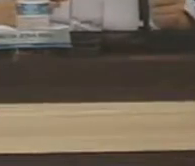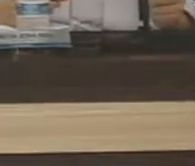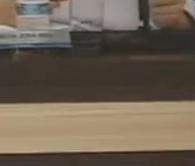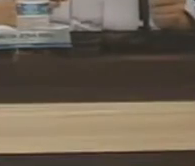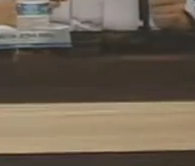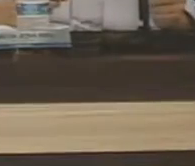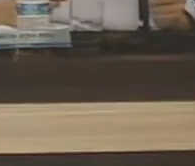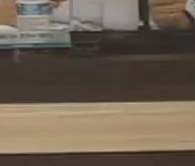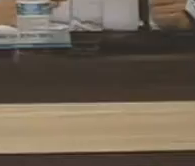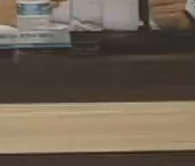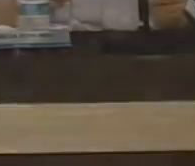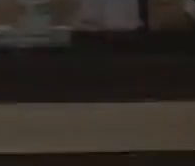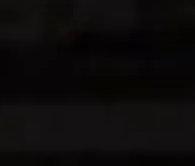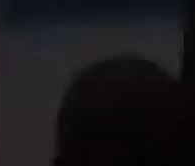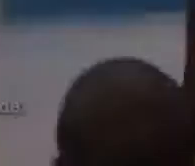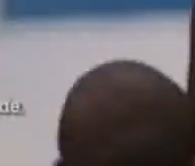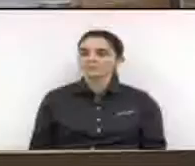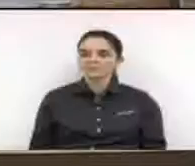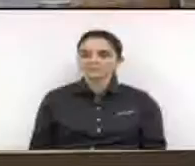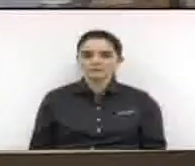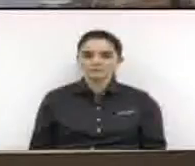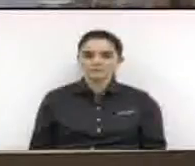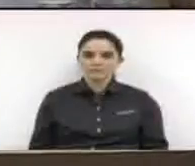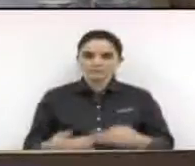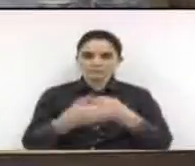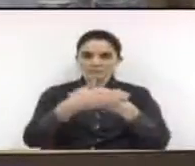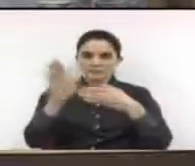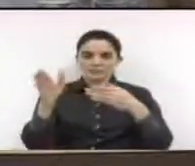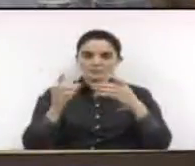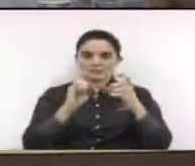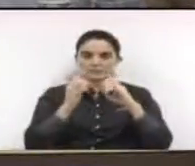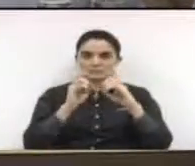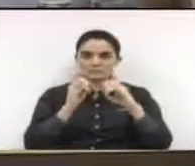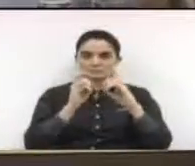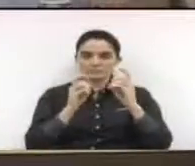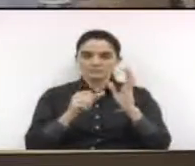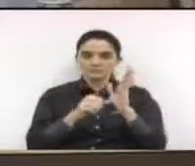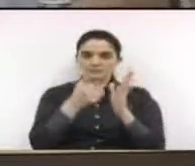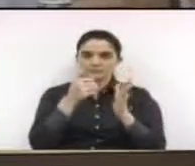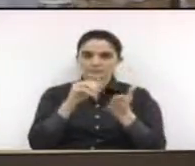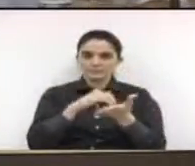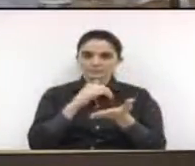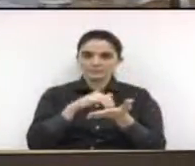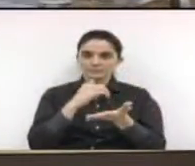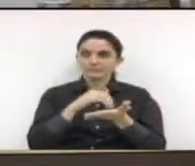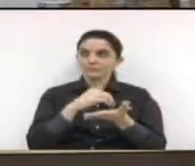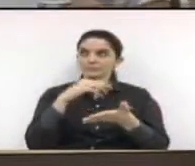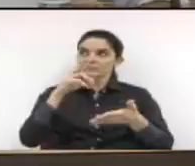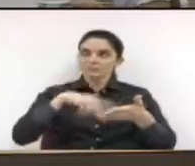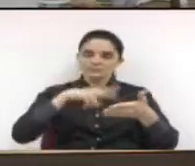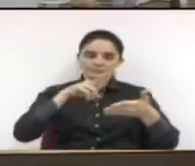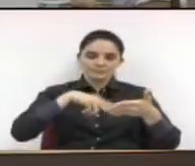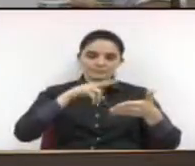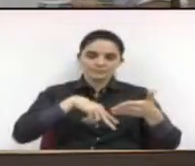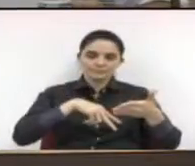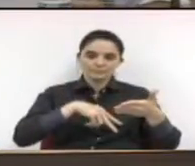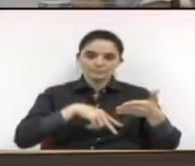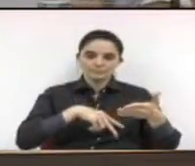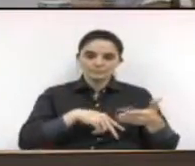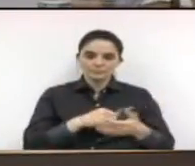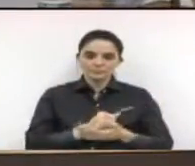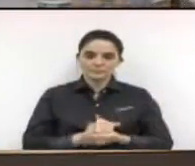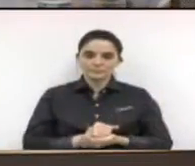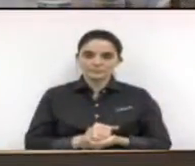e acrescenta dispositivos está suspensa está reaberta a sessão ao primeiro secretário para leitura do requerimento